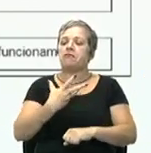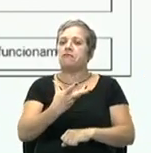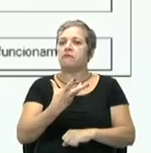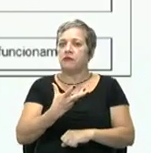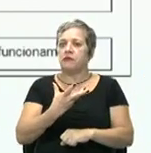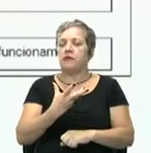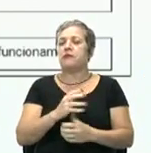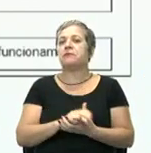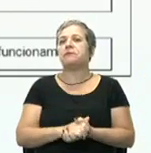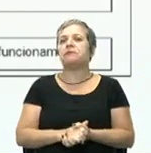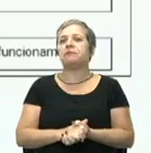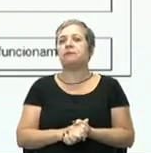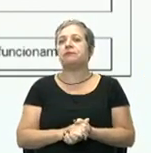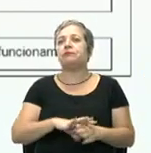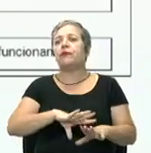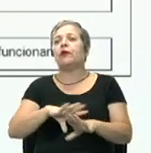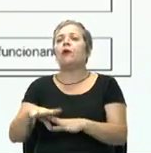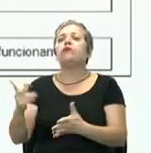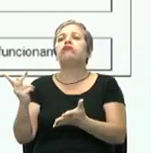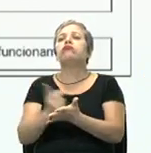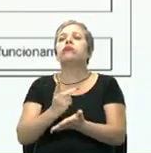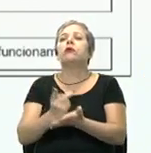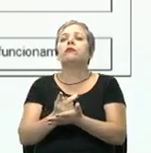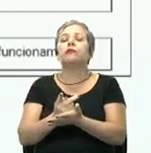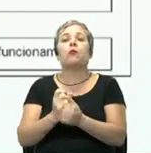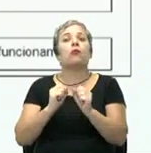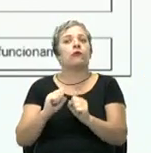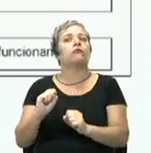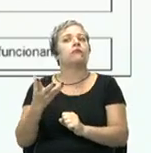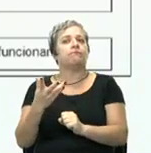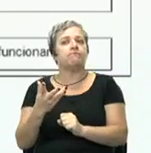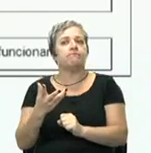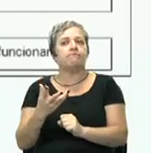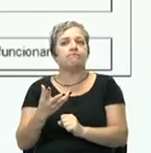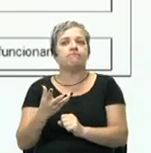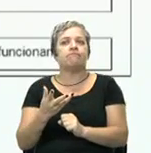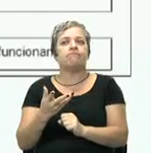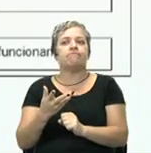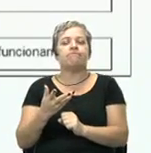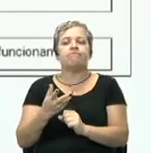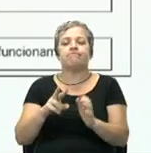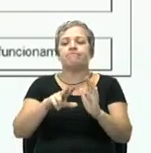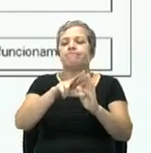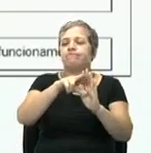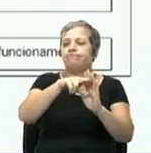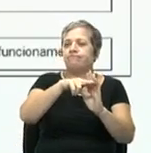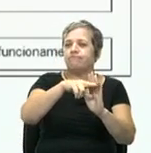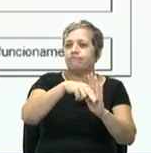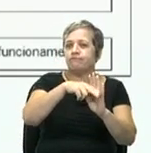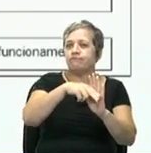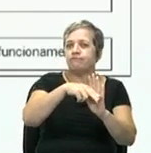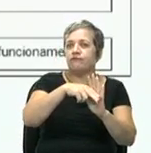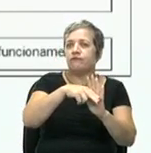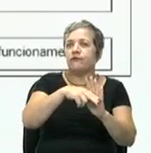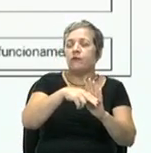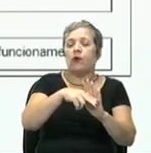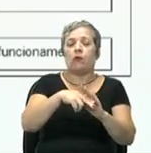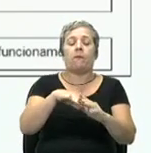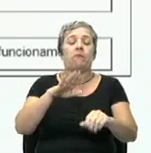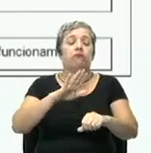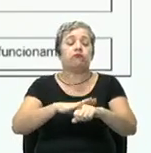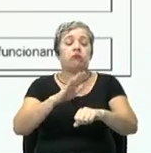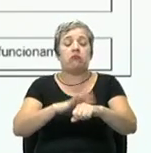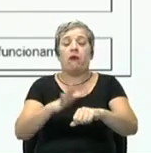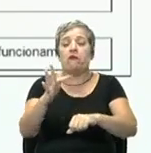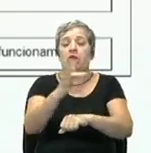dentro da empresa. E as disfunções da burocracia? Internalização das normas. Excesso de formalismo